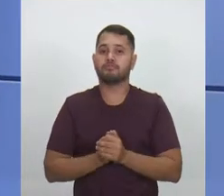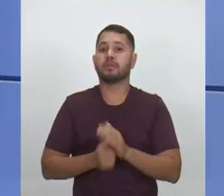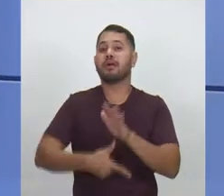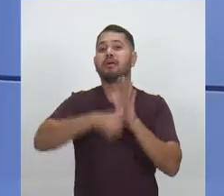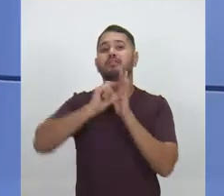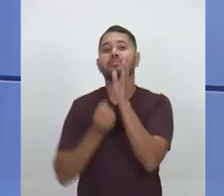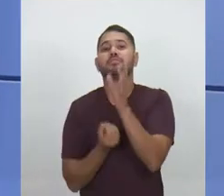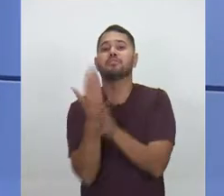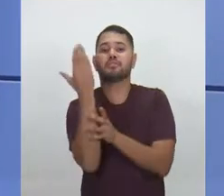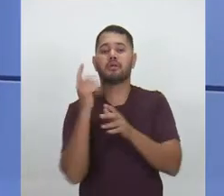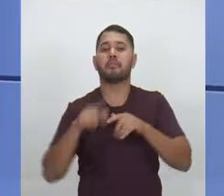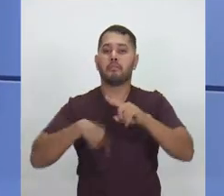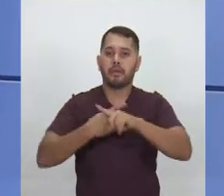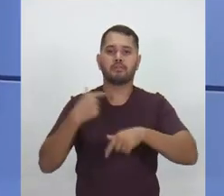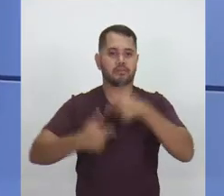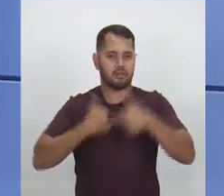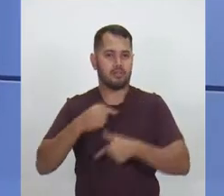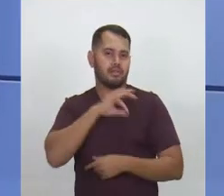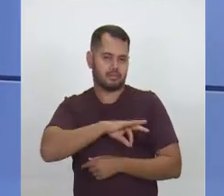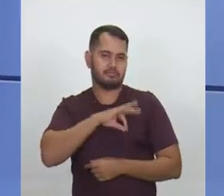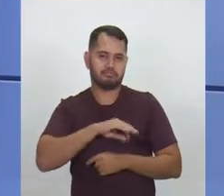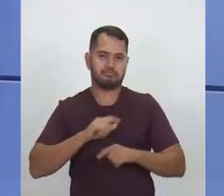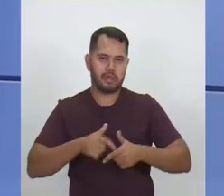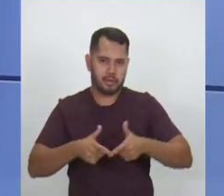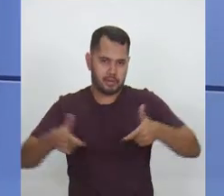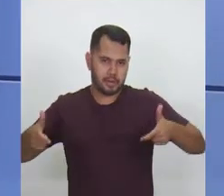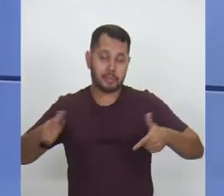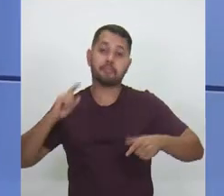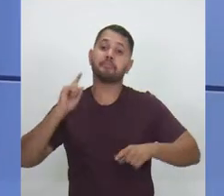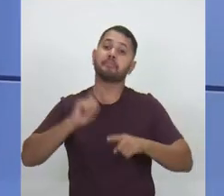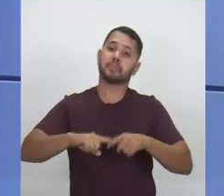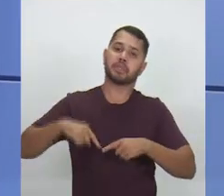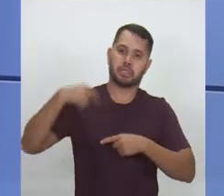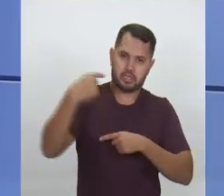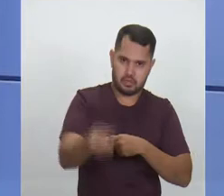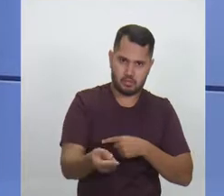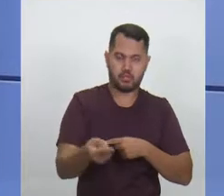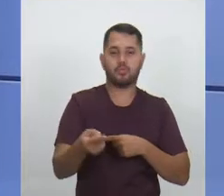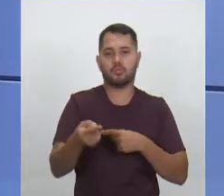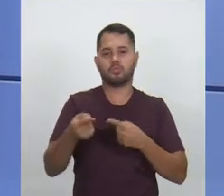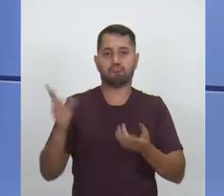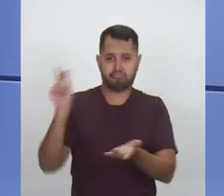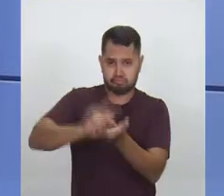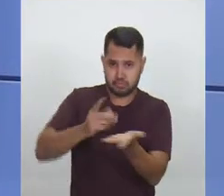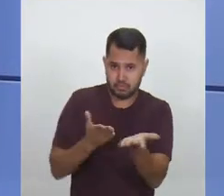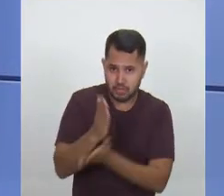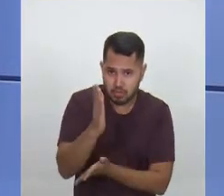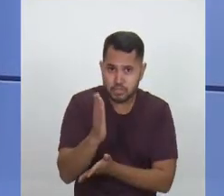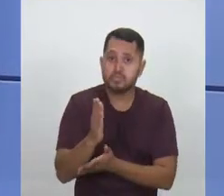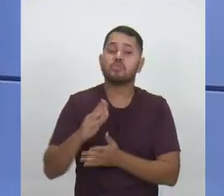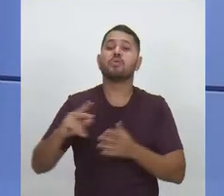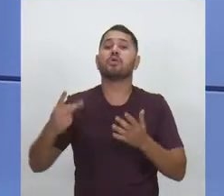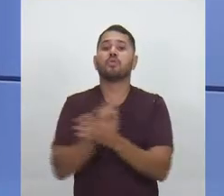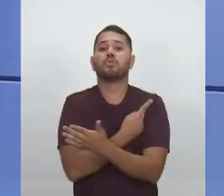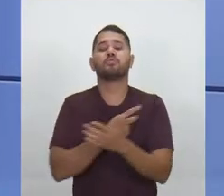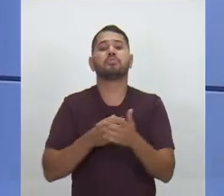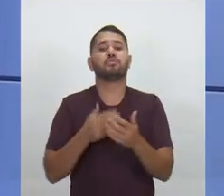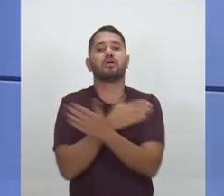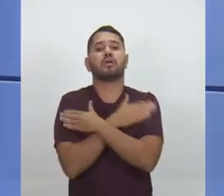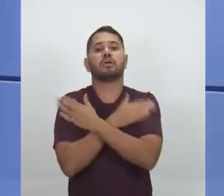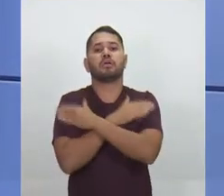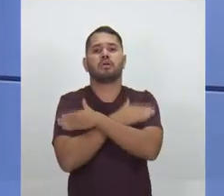implementada para gerar mais emprego e renda. E depois que ela foi sancionada, o número de desemprego tem aumentado.